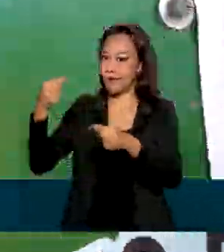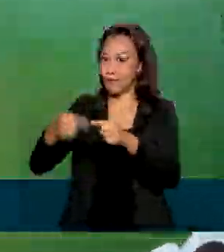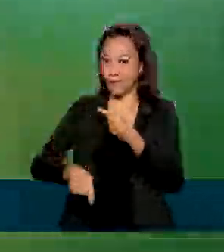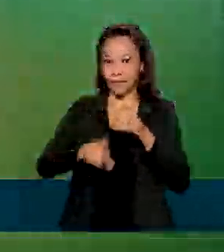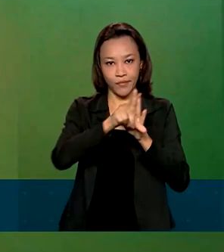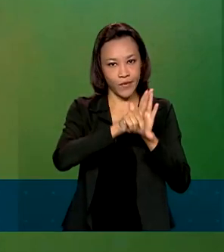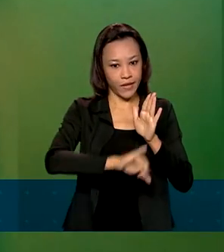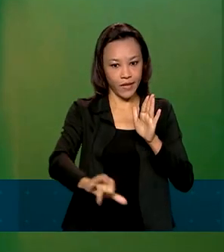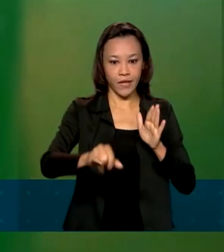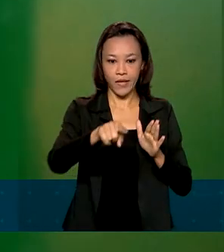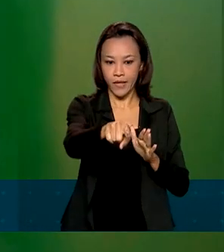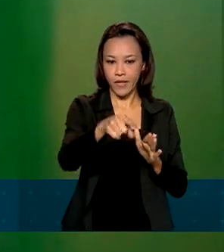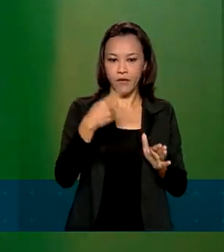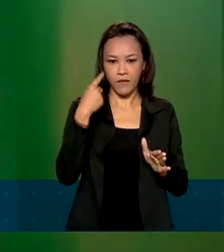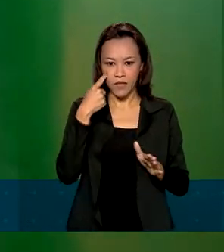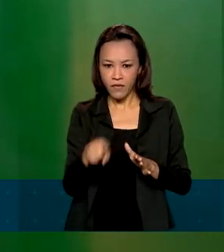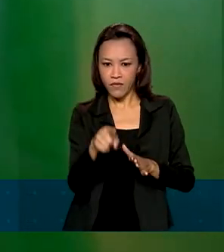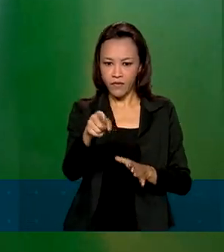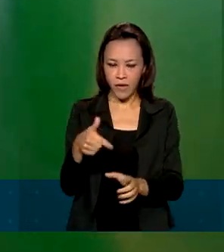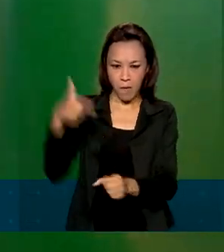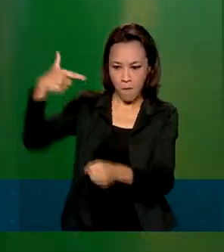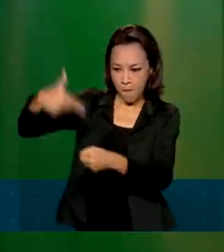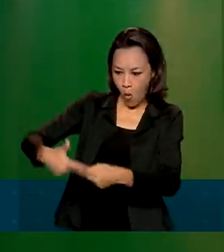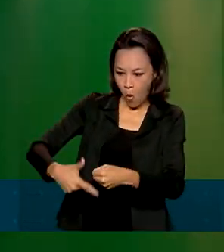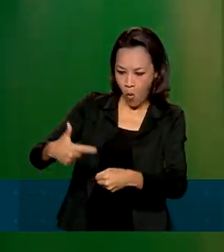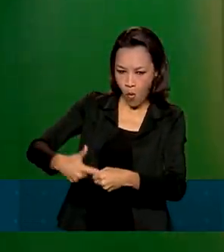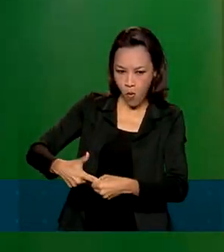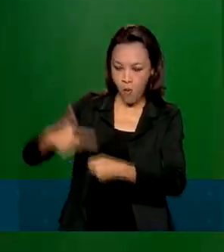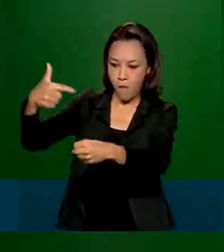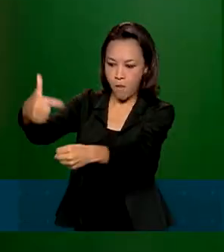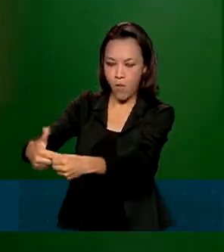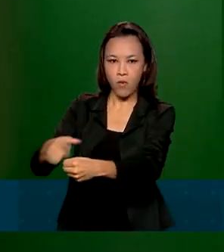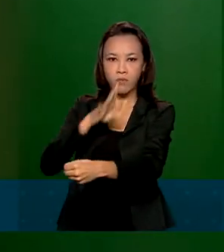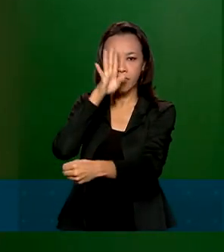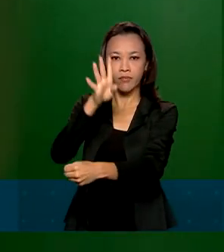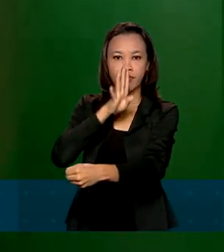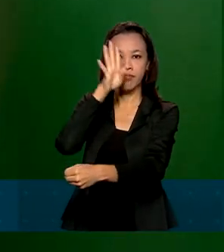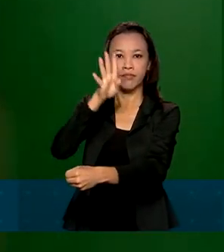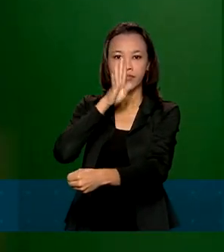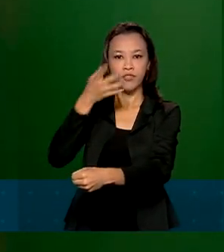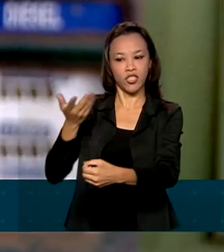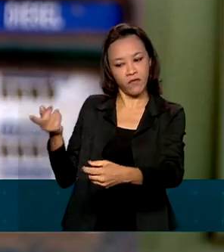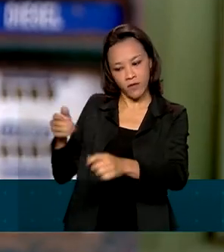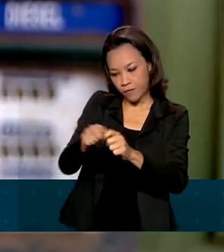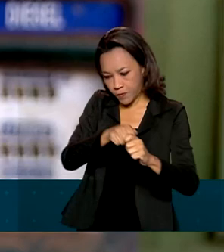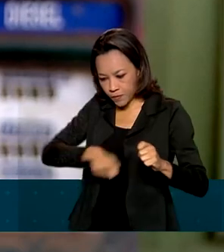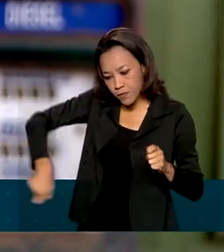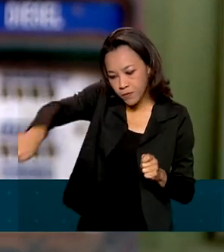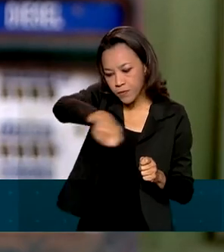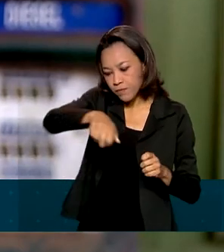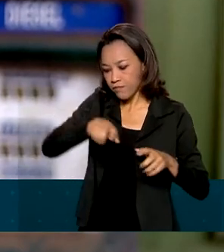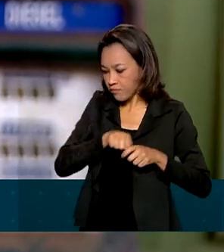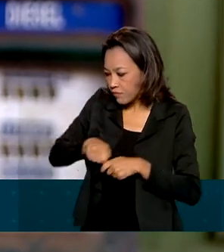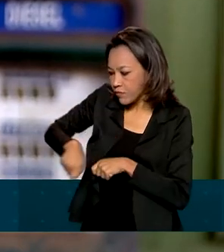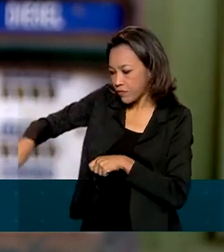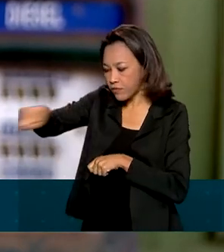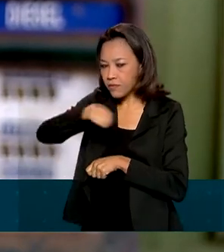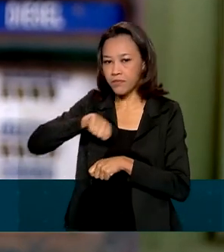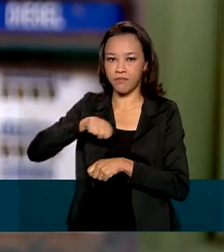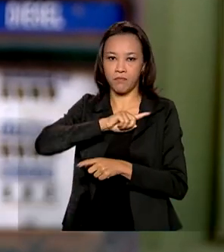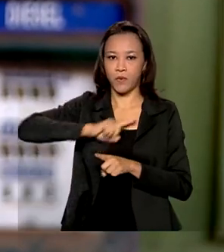vilarejo, bombas de gasolina de dois postos de combustível improvisados foram lacradas. A gente conseguiu